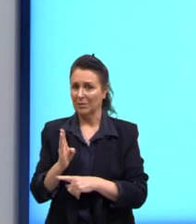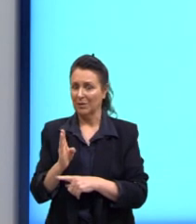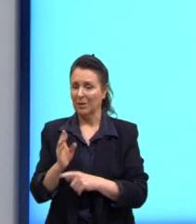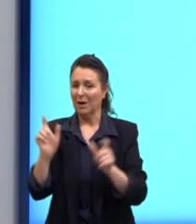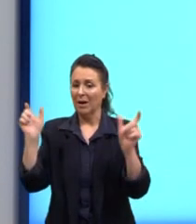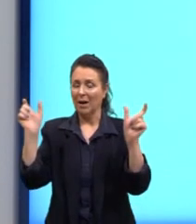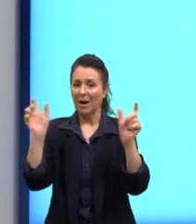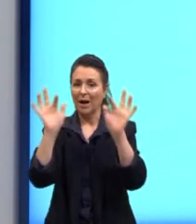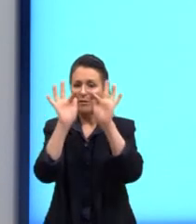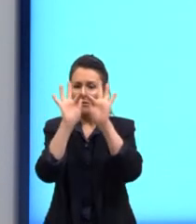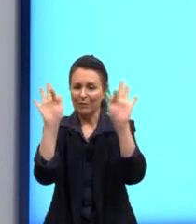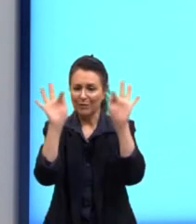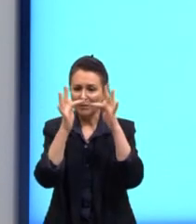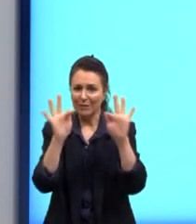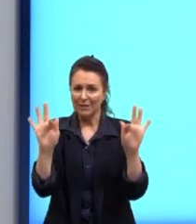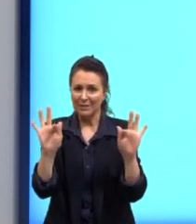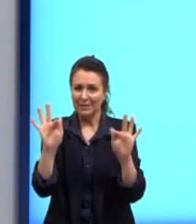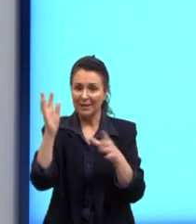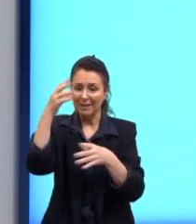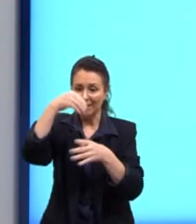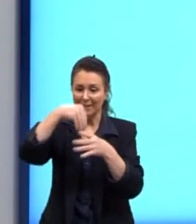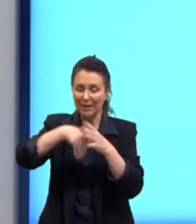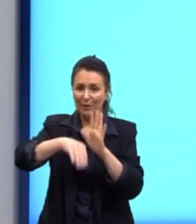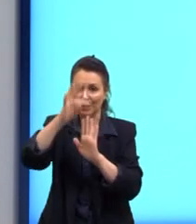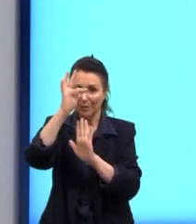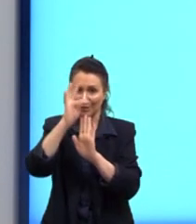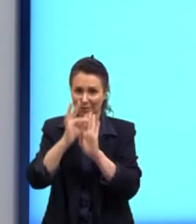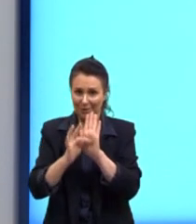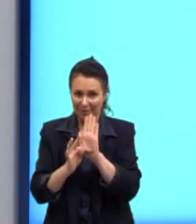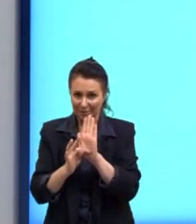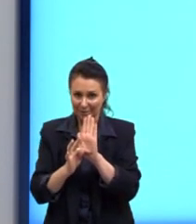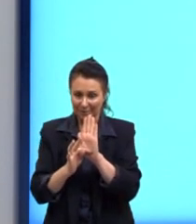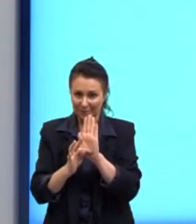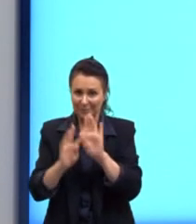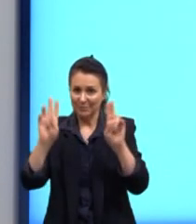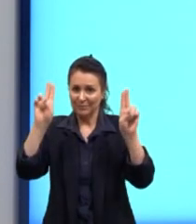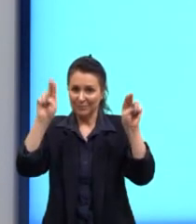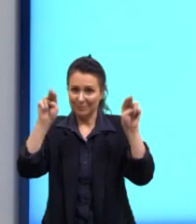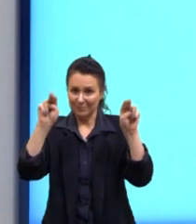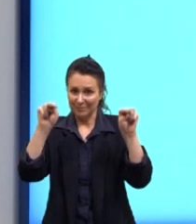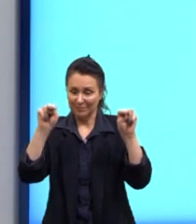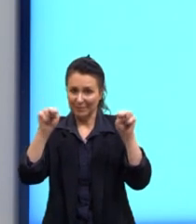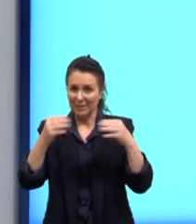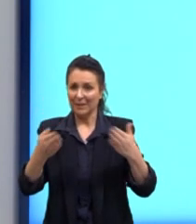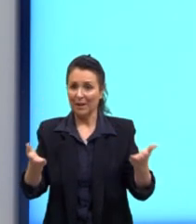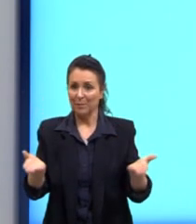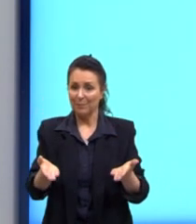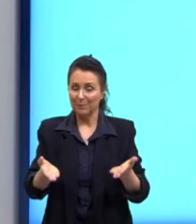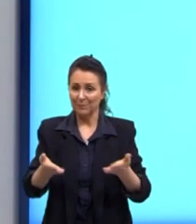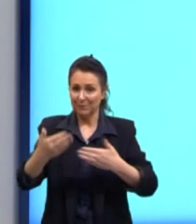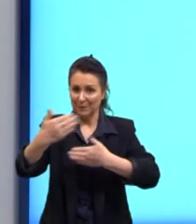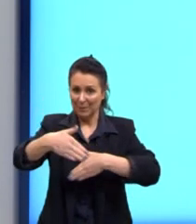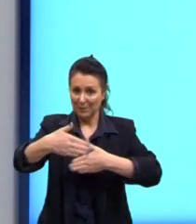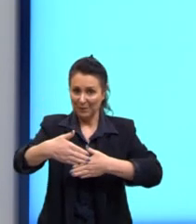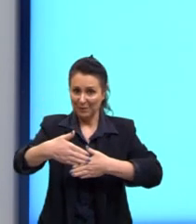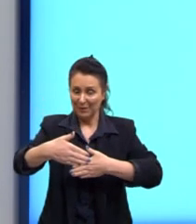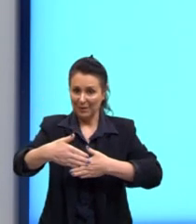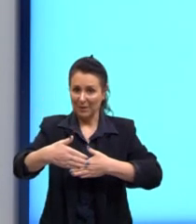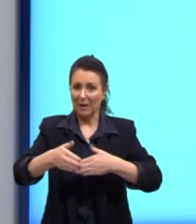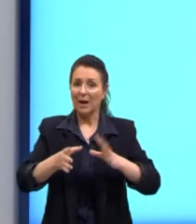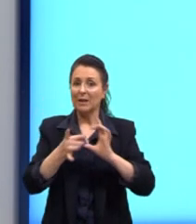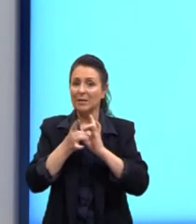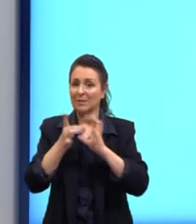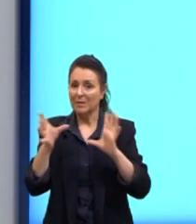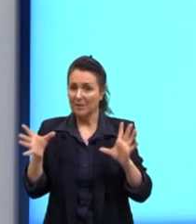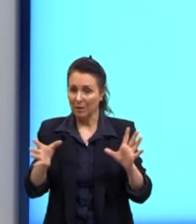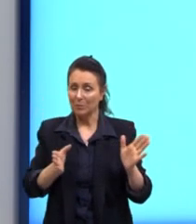disposta no tema, quando na nossa prova está tema, democratização do acesso ao cinema no Brasil.